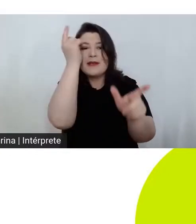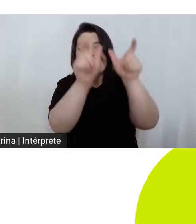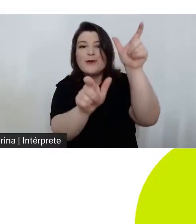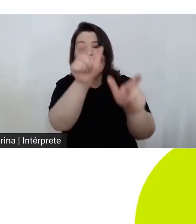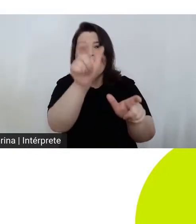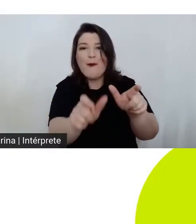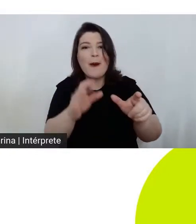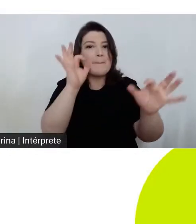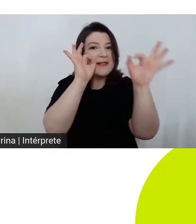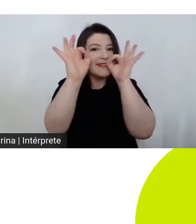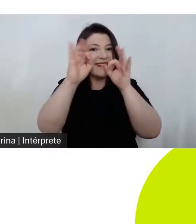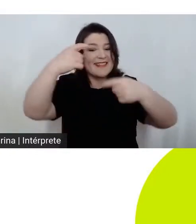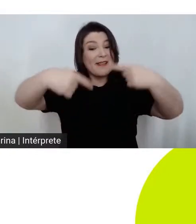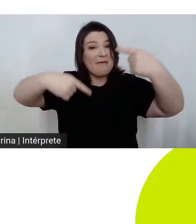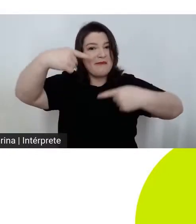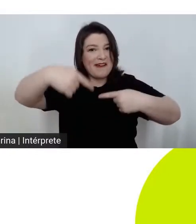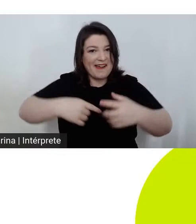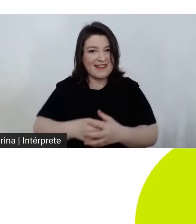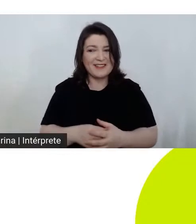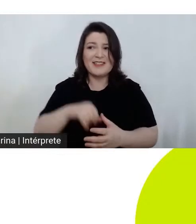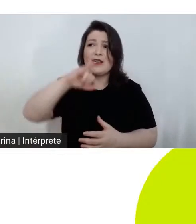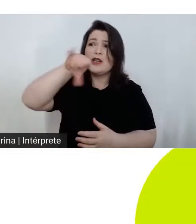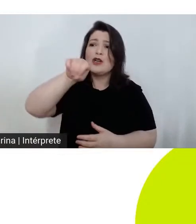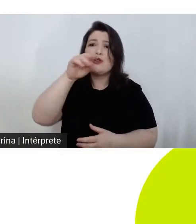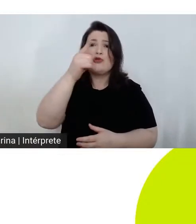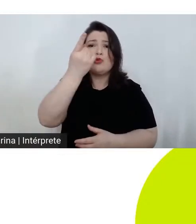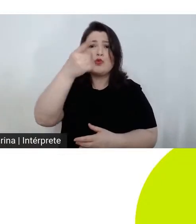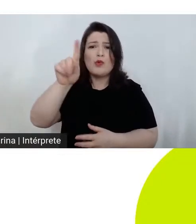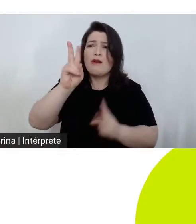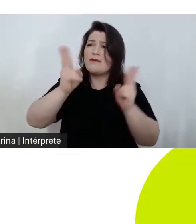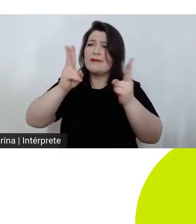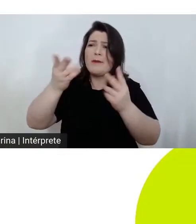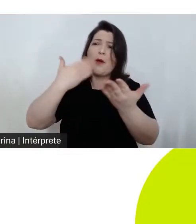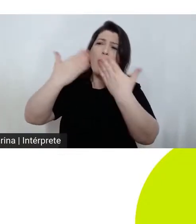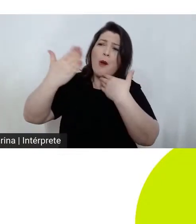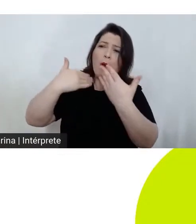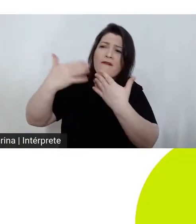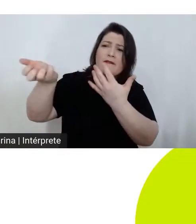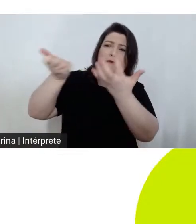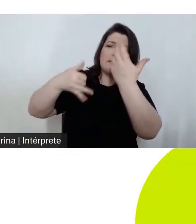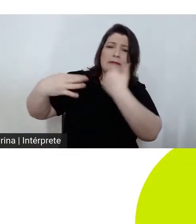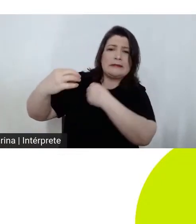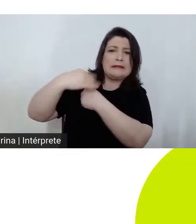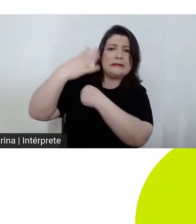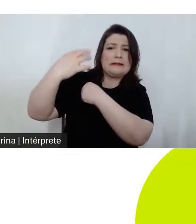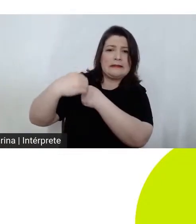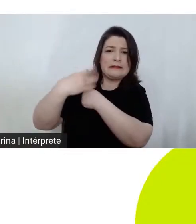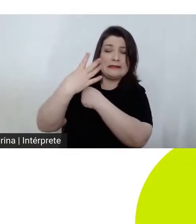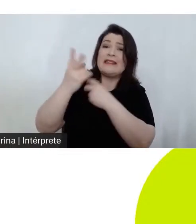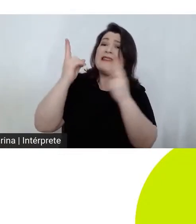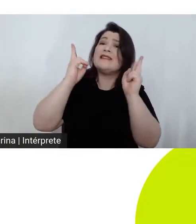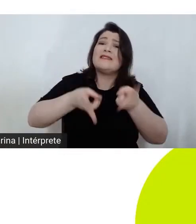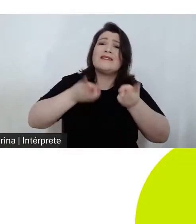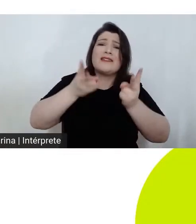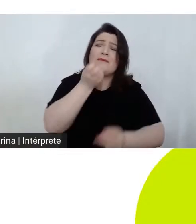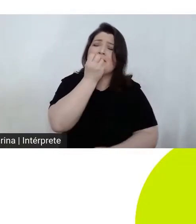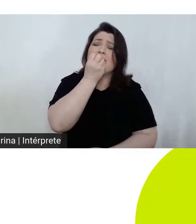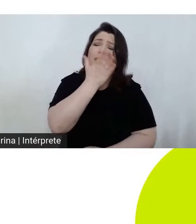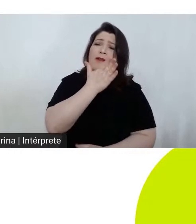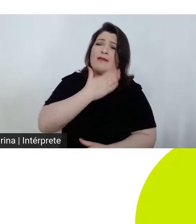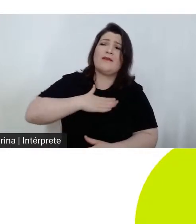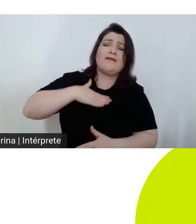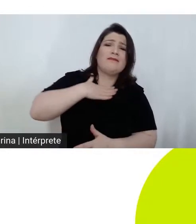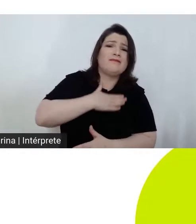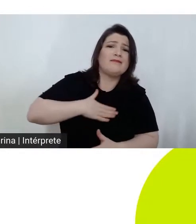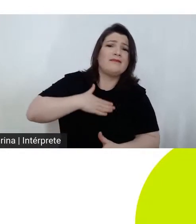sempre conversando com a gente e tem sido muito agradável e muito fácil também trabalhar com